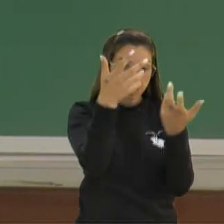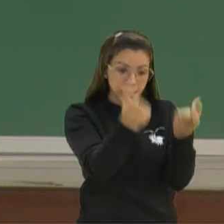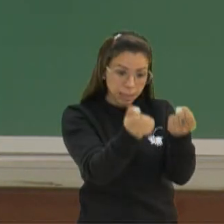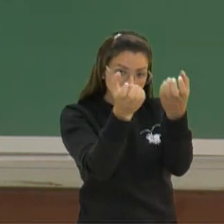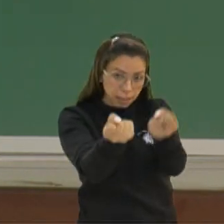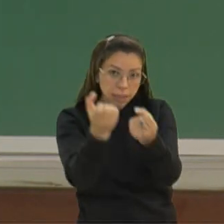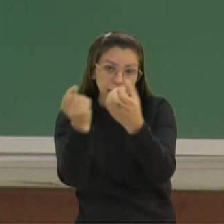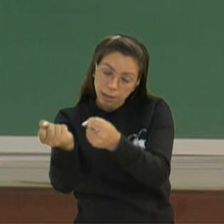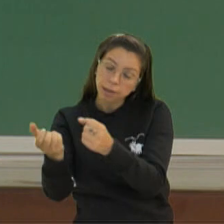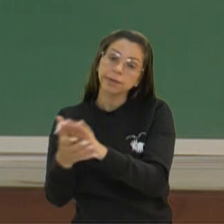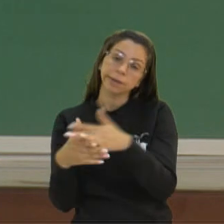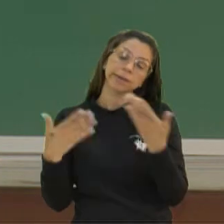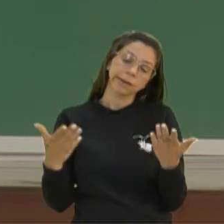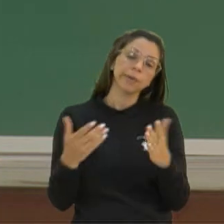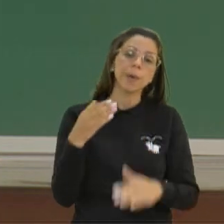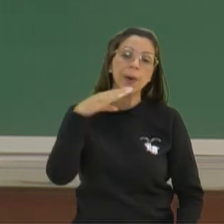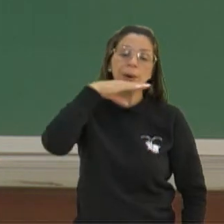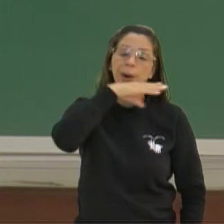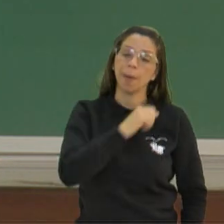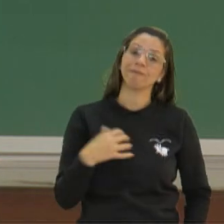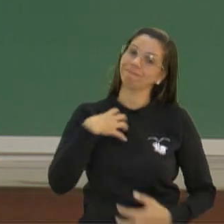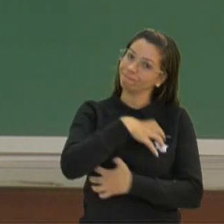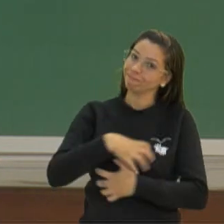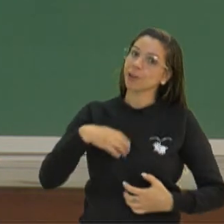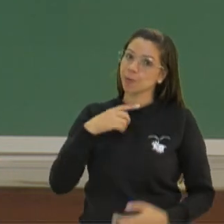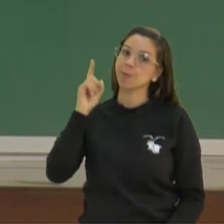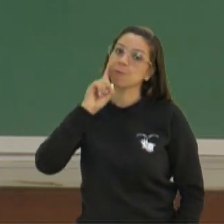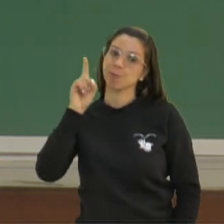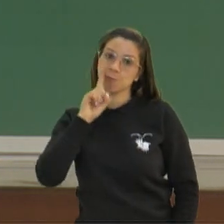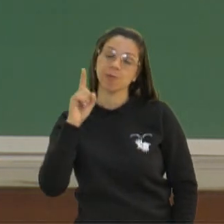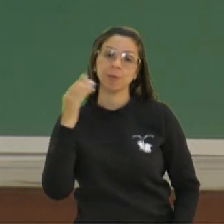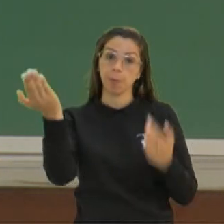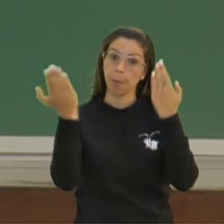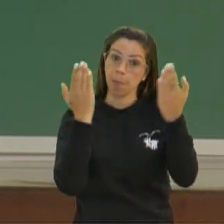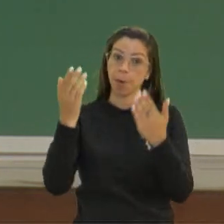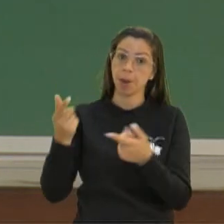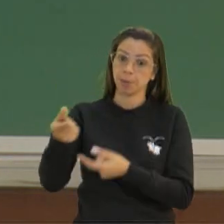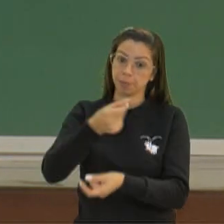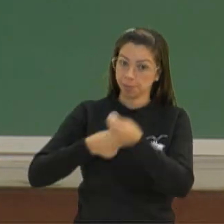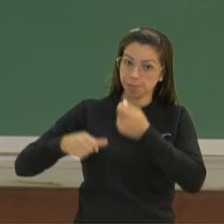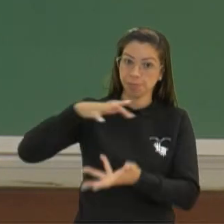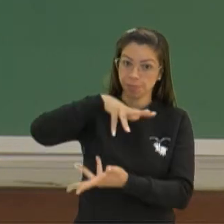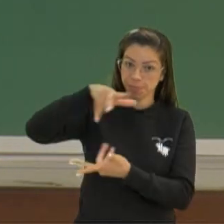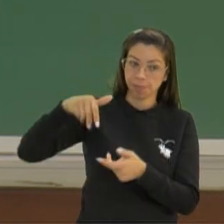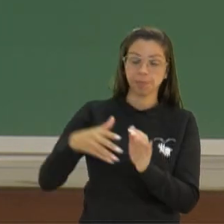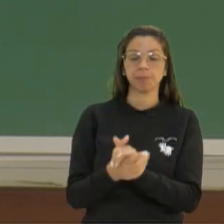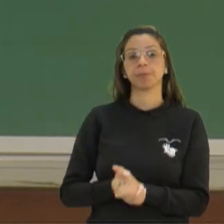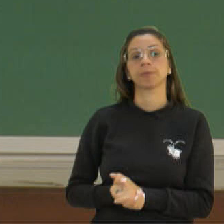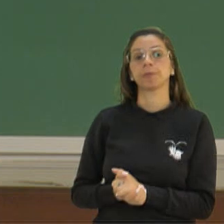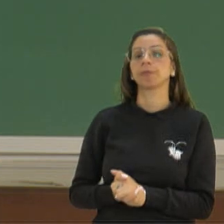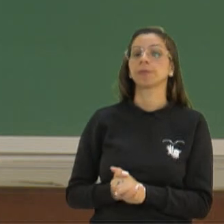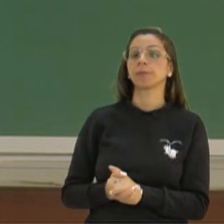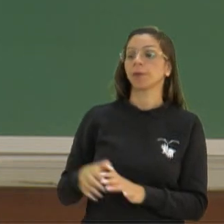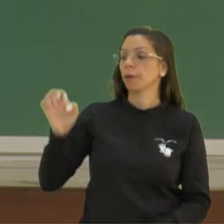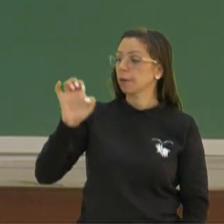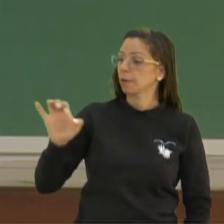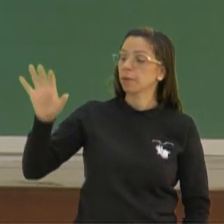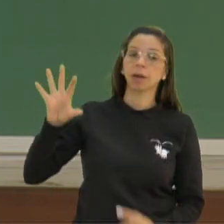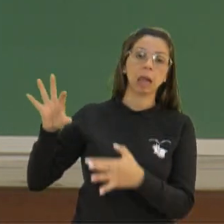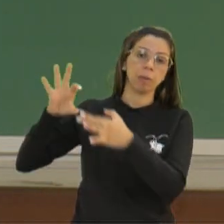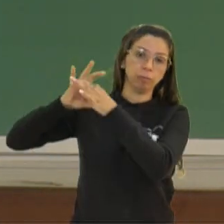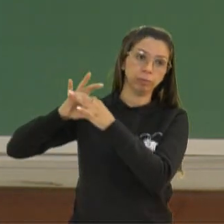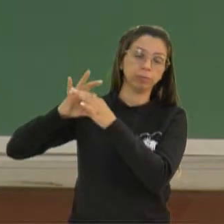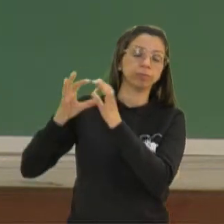frente aos Estados Unidos diante da economia global. A União Europeia, apesar desse